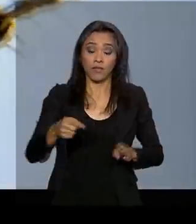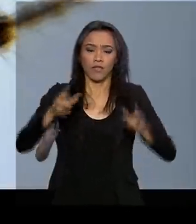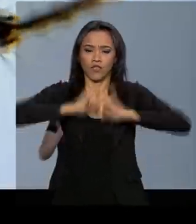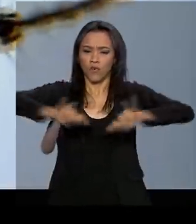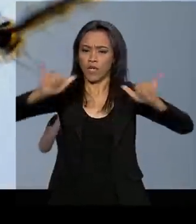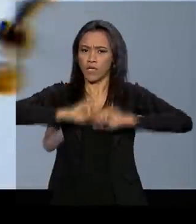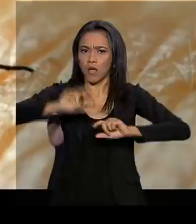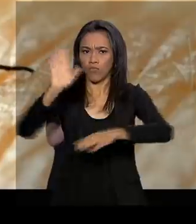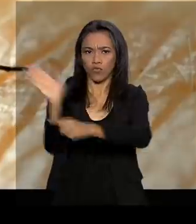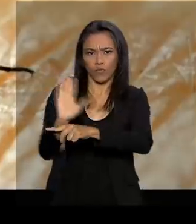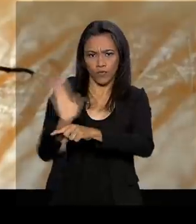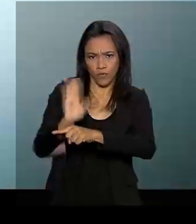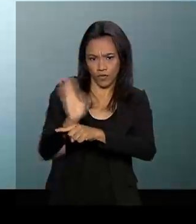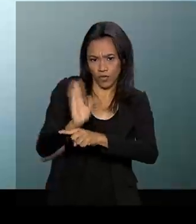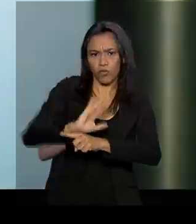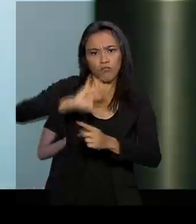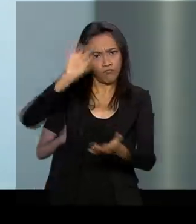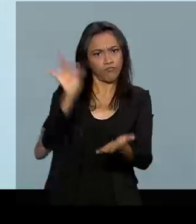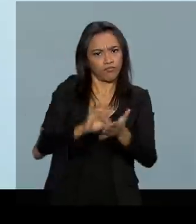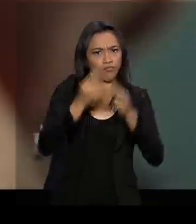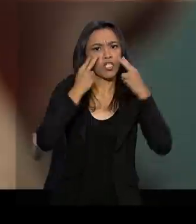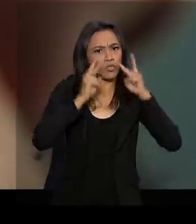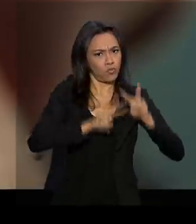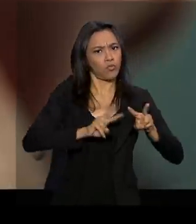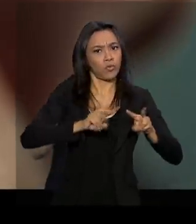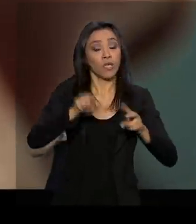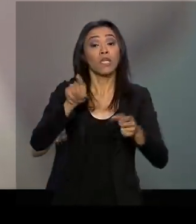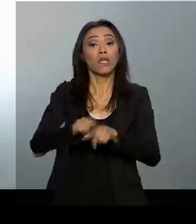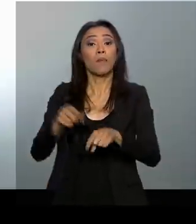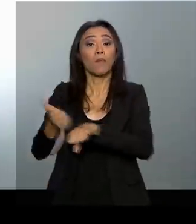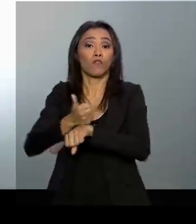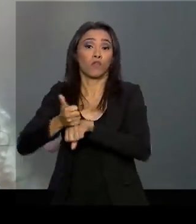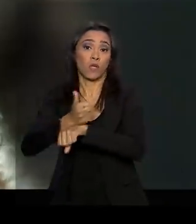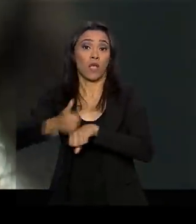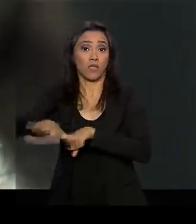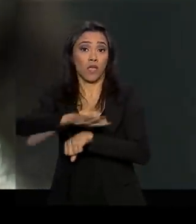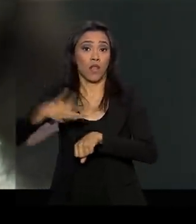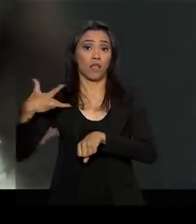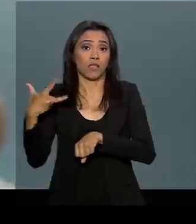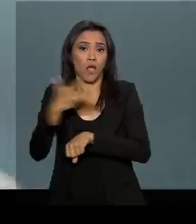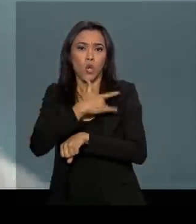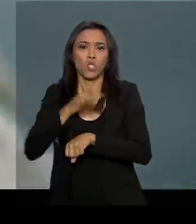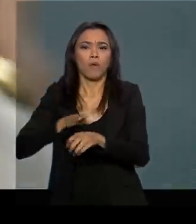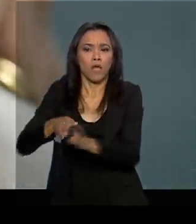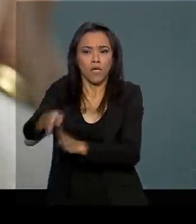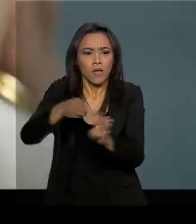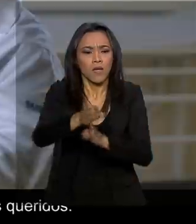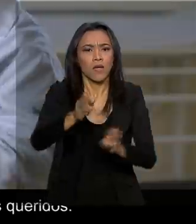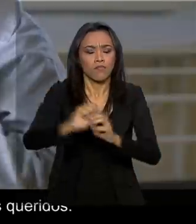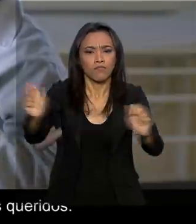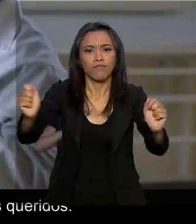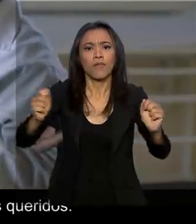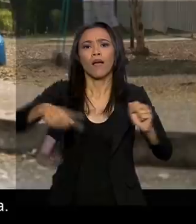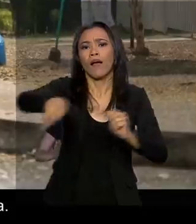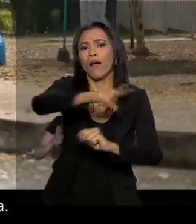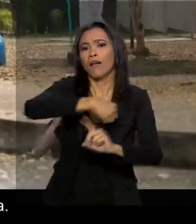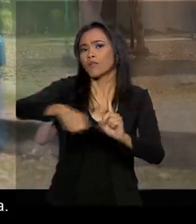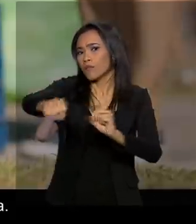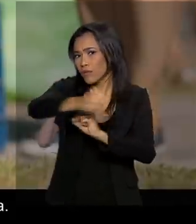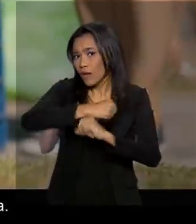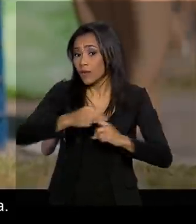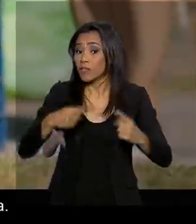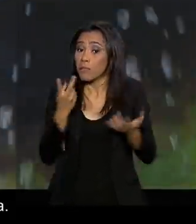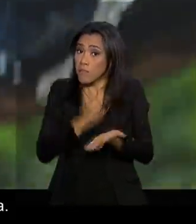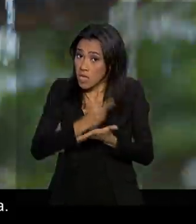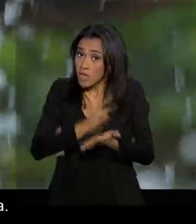publicitária usa depoimentos reais e de profissionais da área de saúde para sensibilizar a população. Mesmo sabendo o que